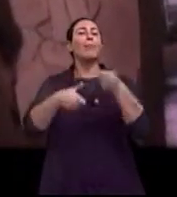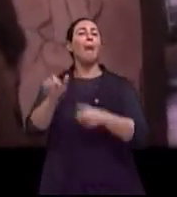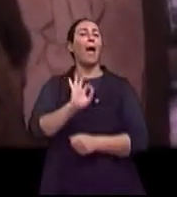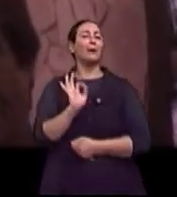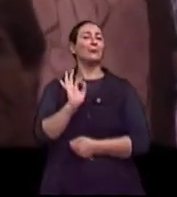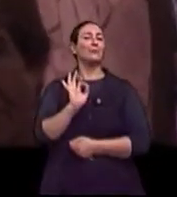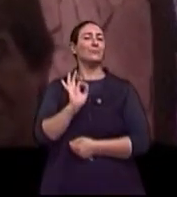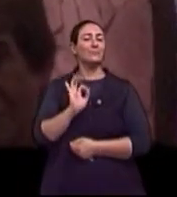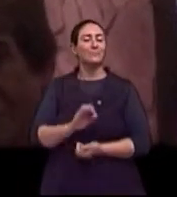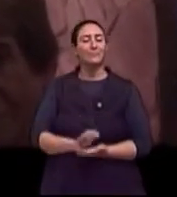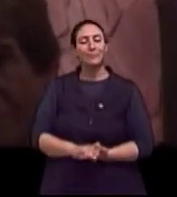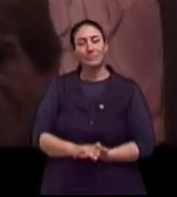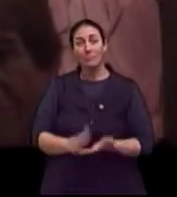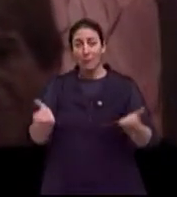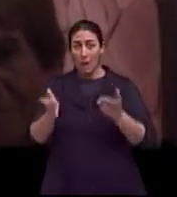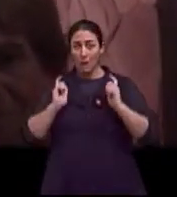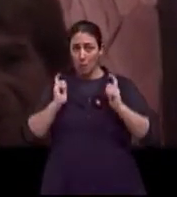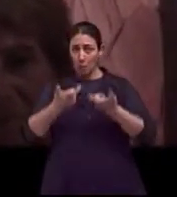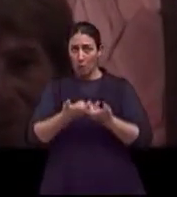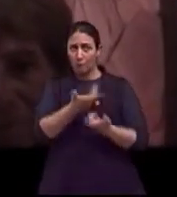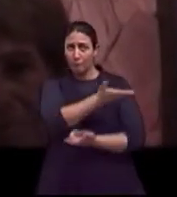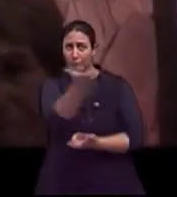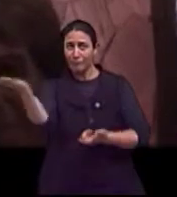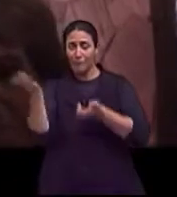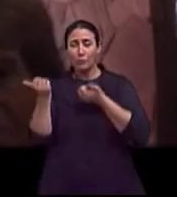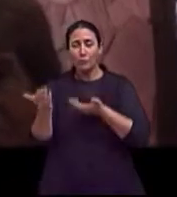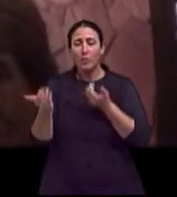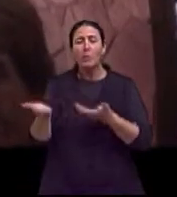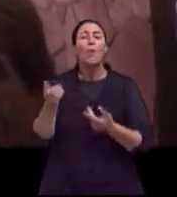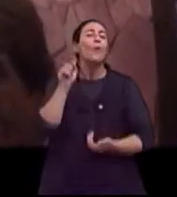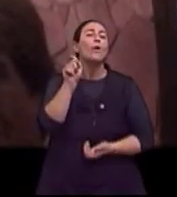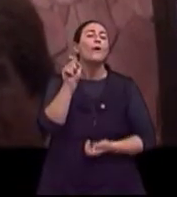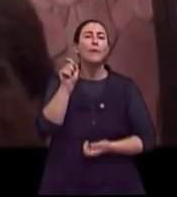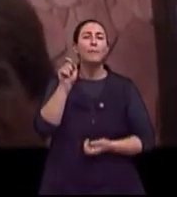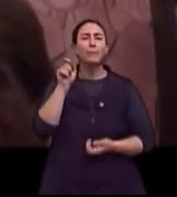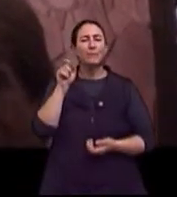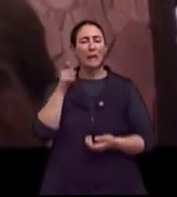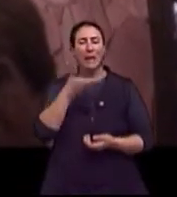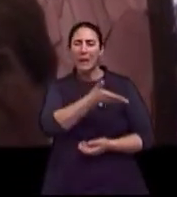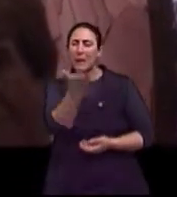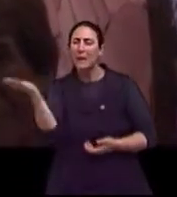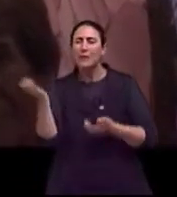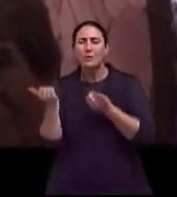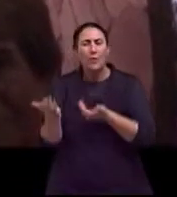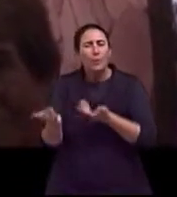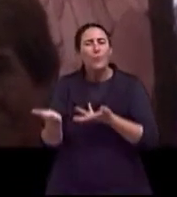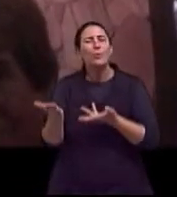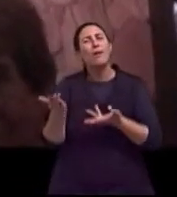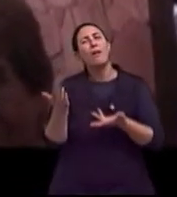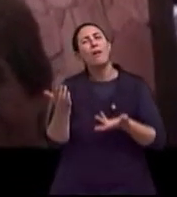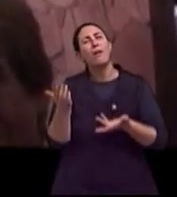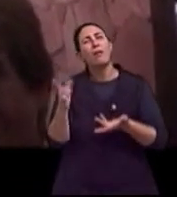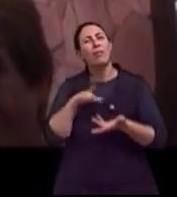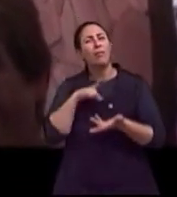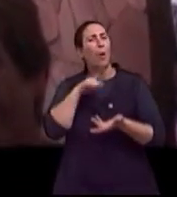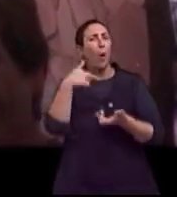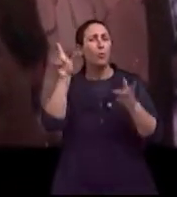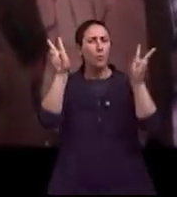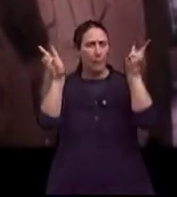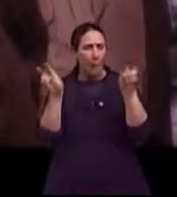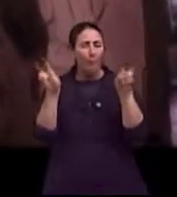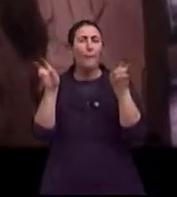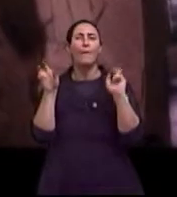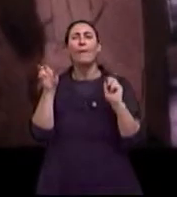sexualidade de hoje, da juventude, eles têm um outro... existe um outro tema. E entre